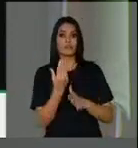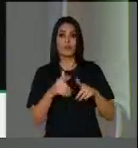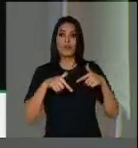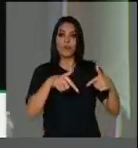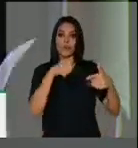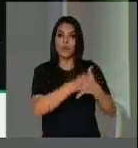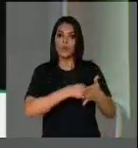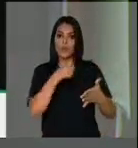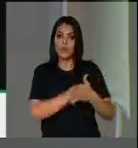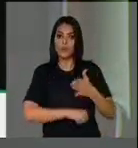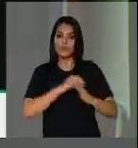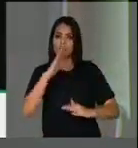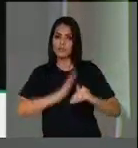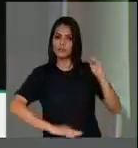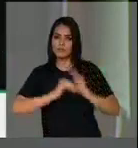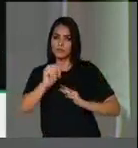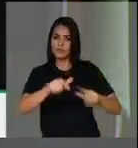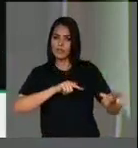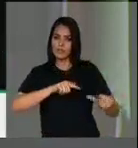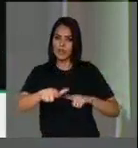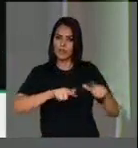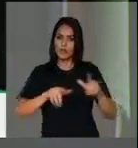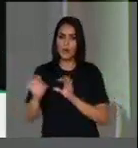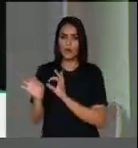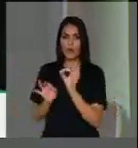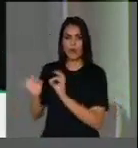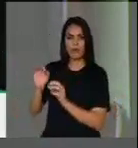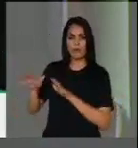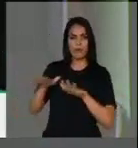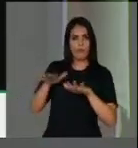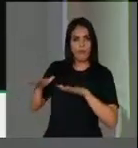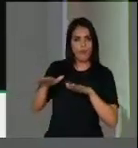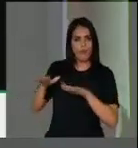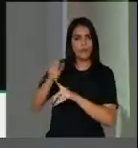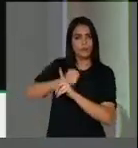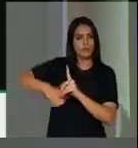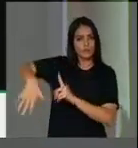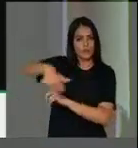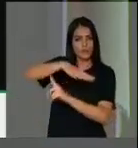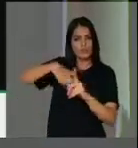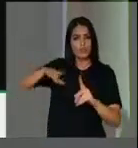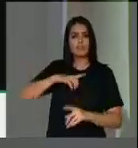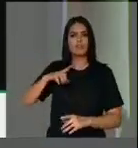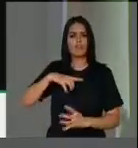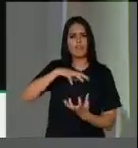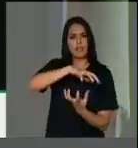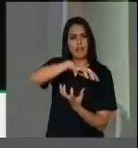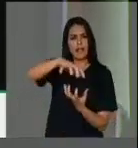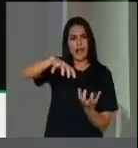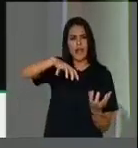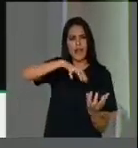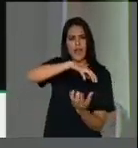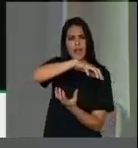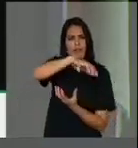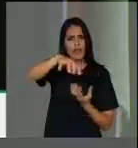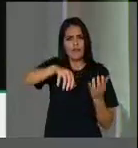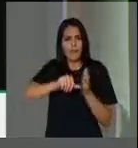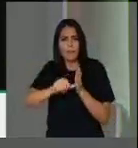luta operária e organização do movimento social através das primeiras grandes greves operárias